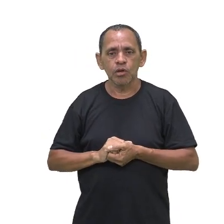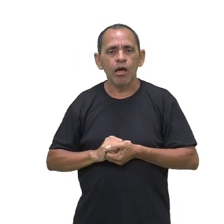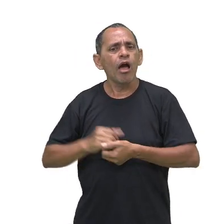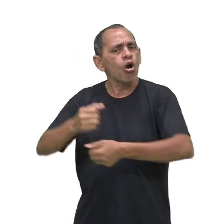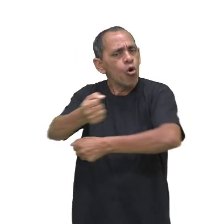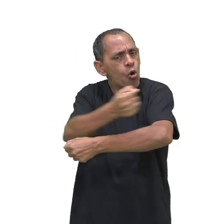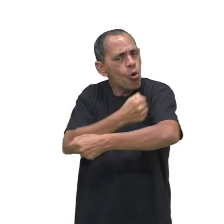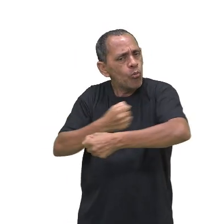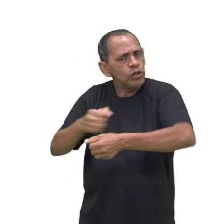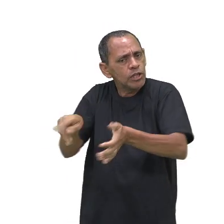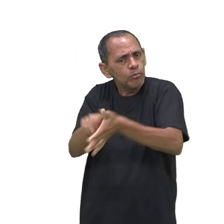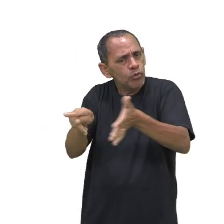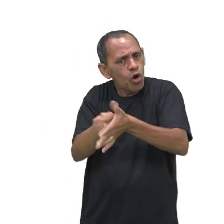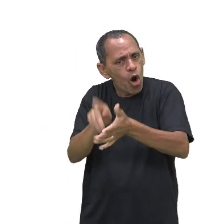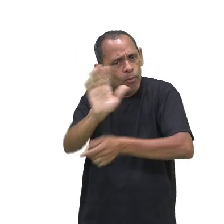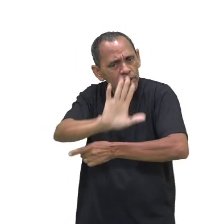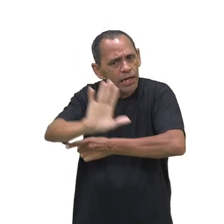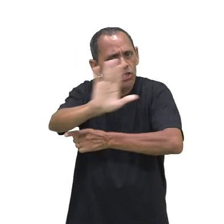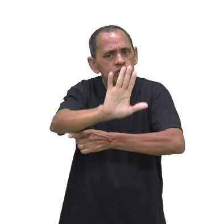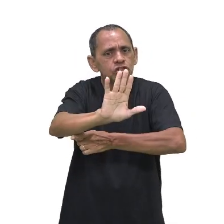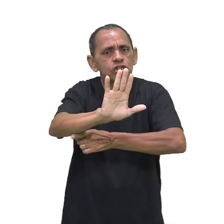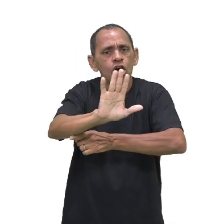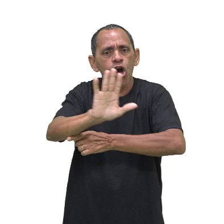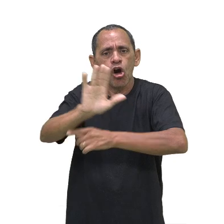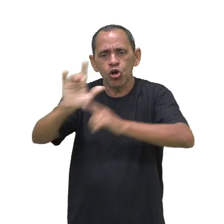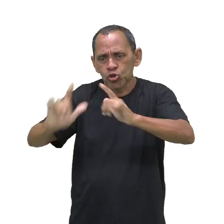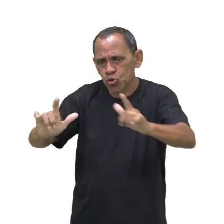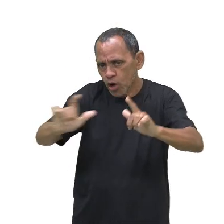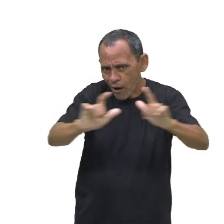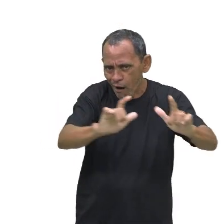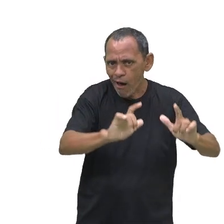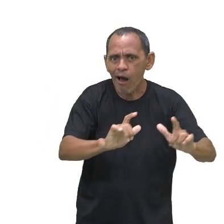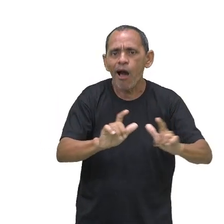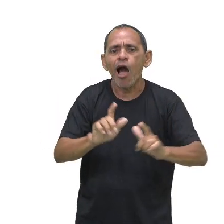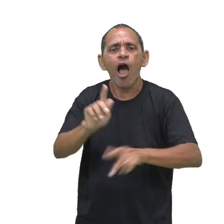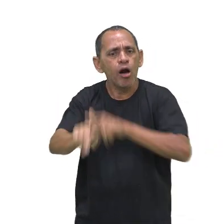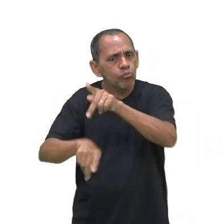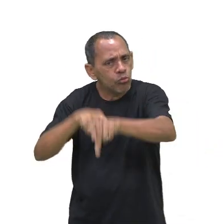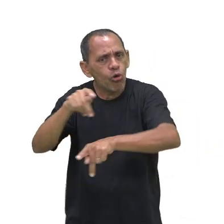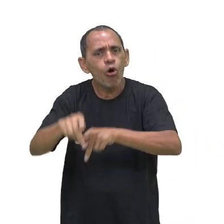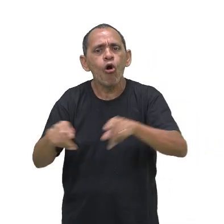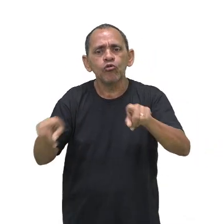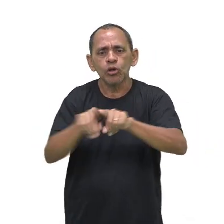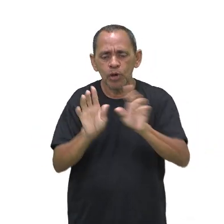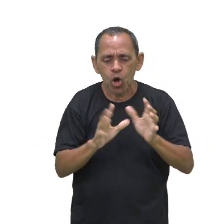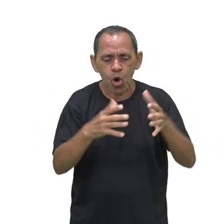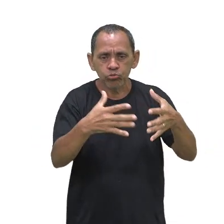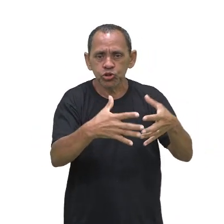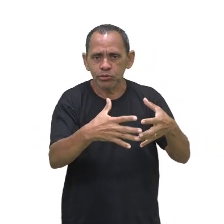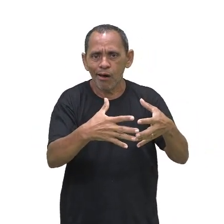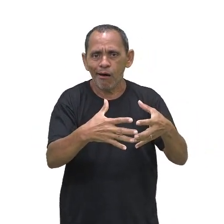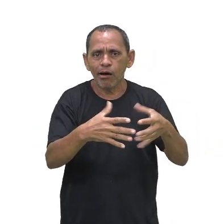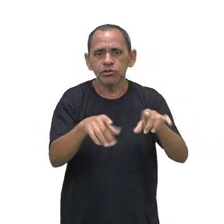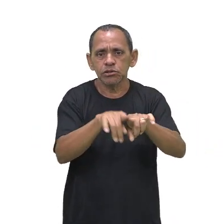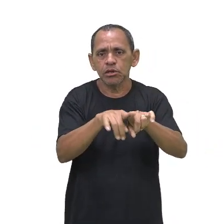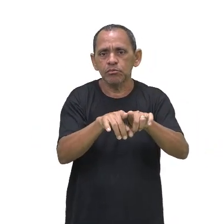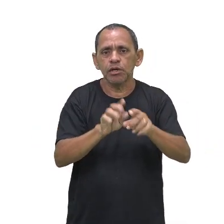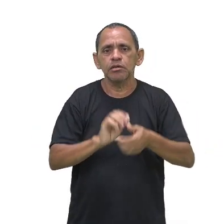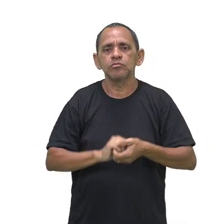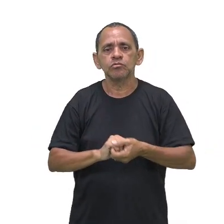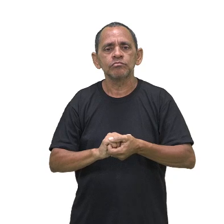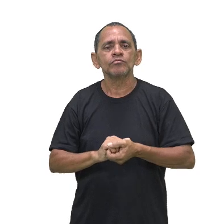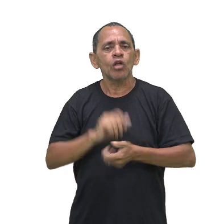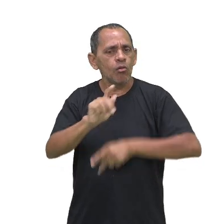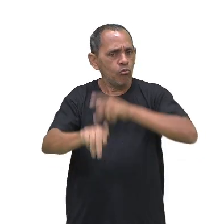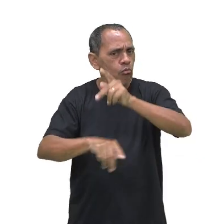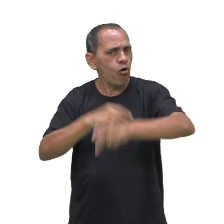uma determinada região, de um determinado povo, de uma determinada comunidade, um povo originário gosta